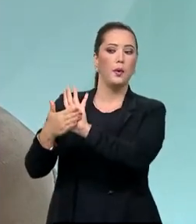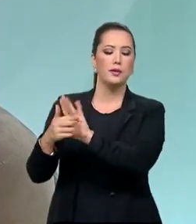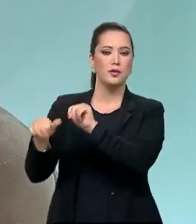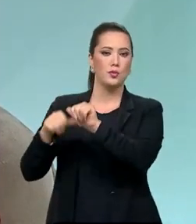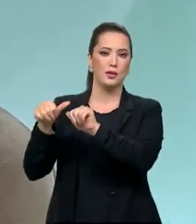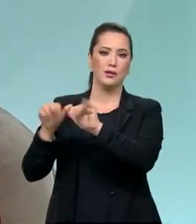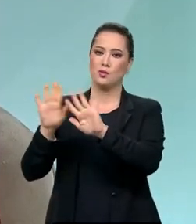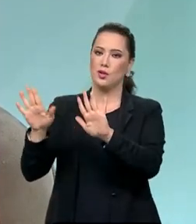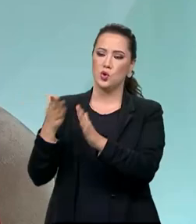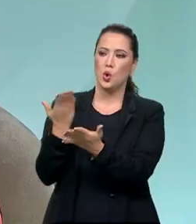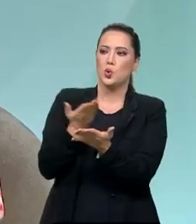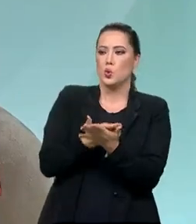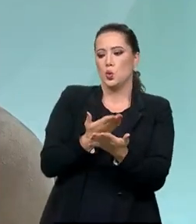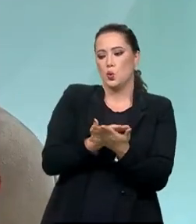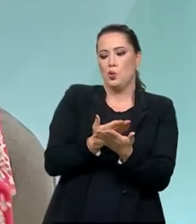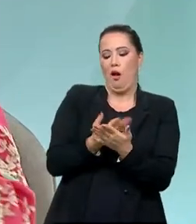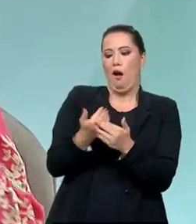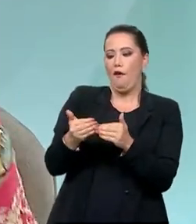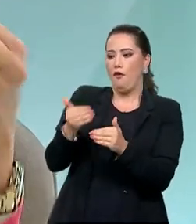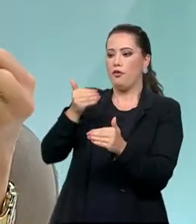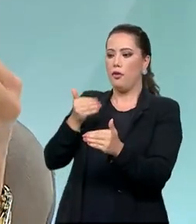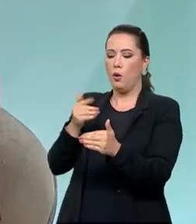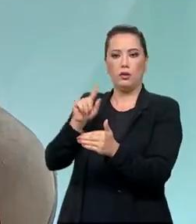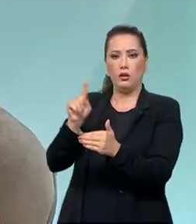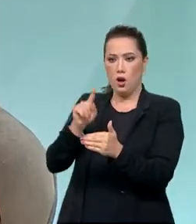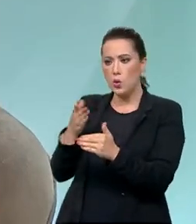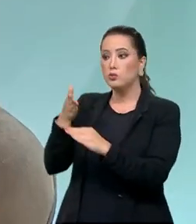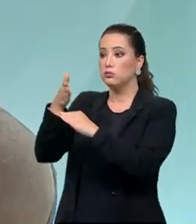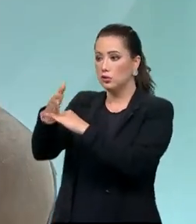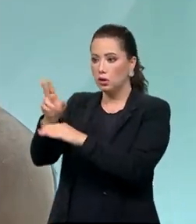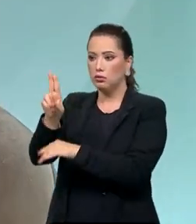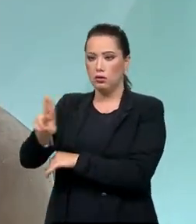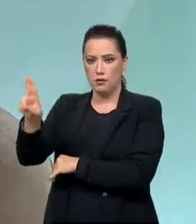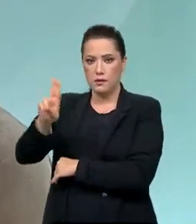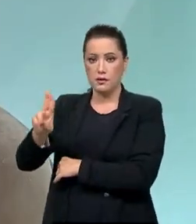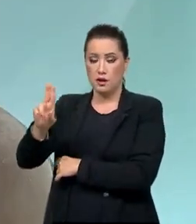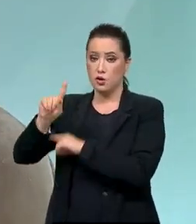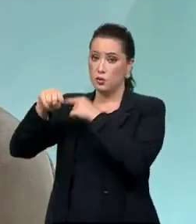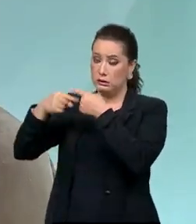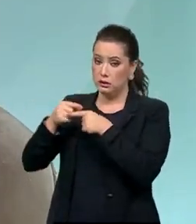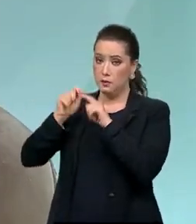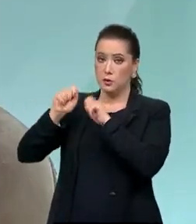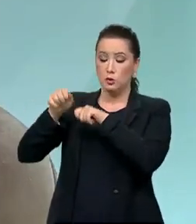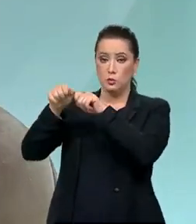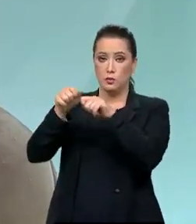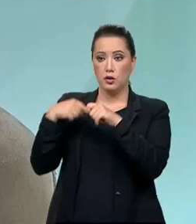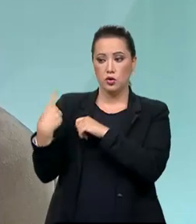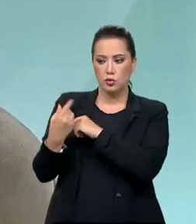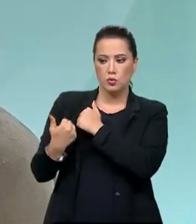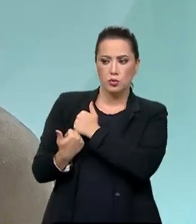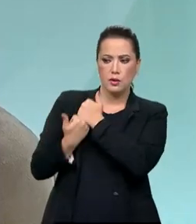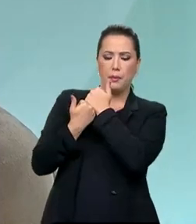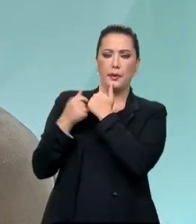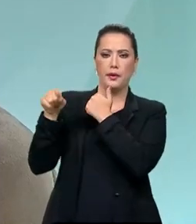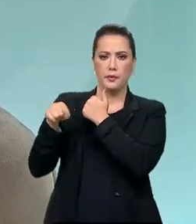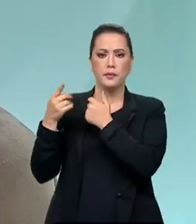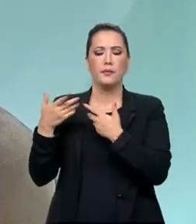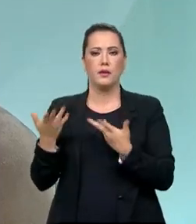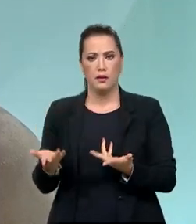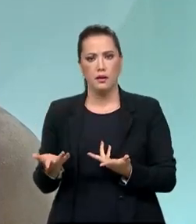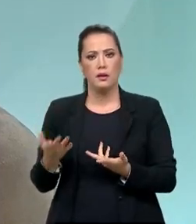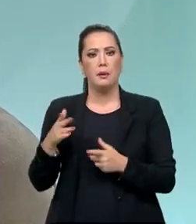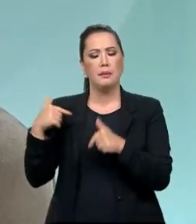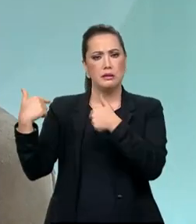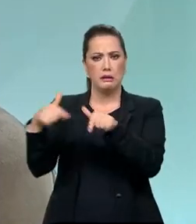uma mera análise ex-ante, é um trabalho acadêmico mesmo, que depois vai poder nos orientar para